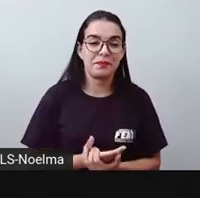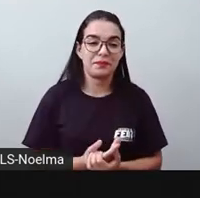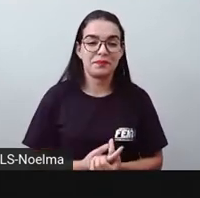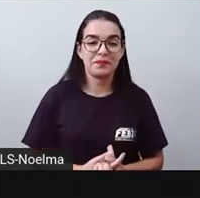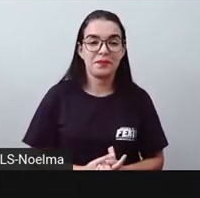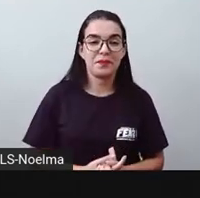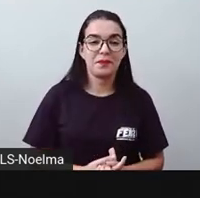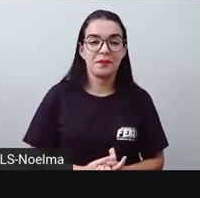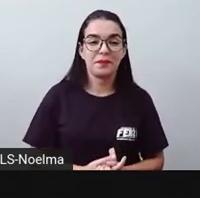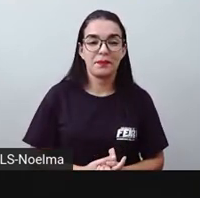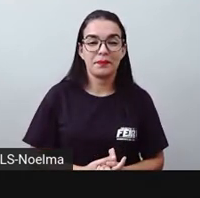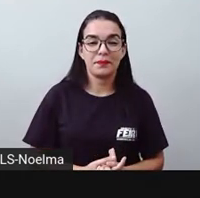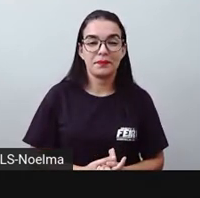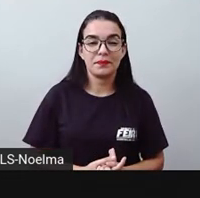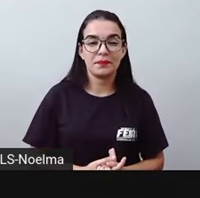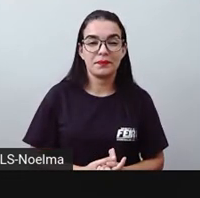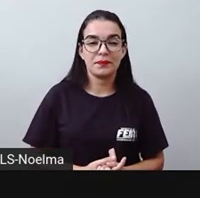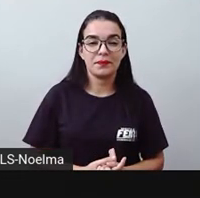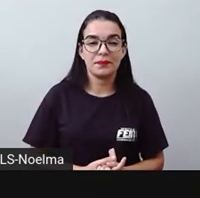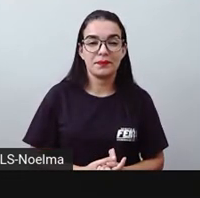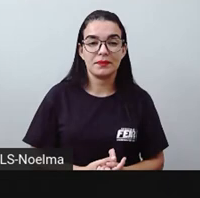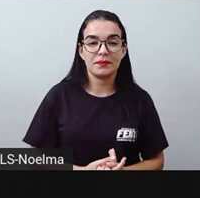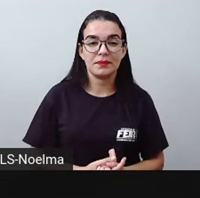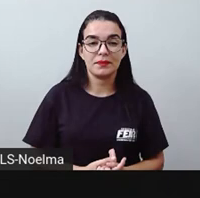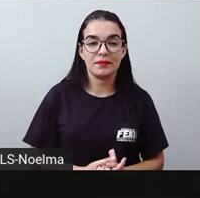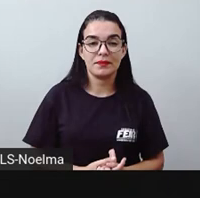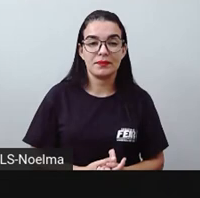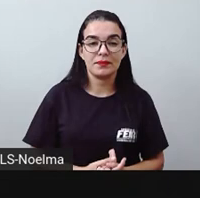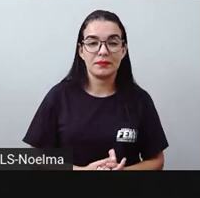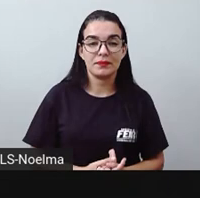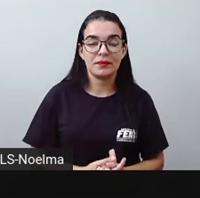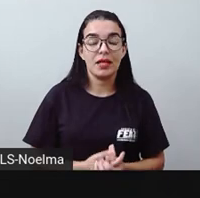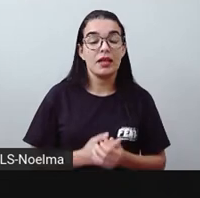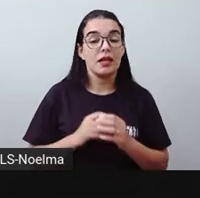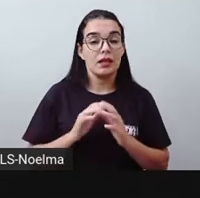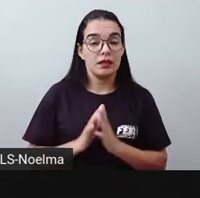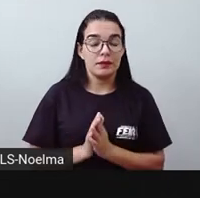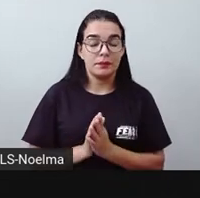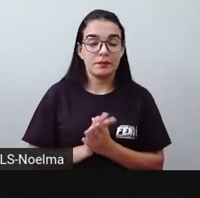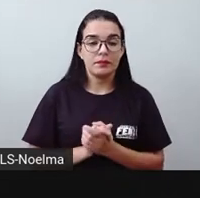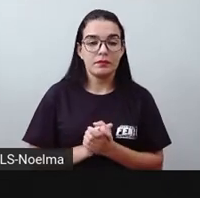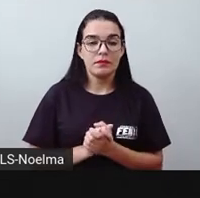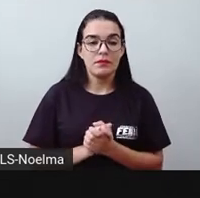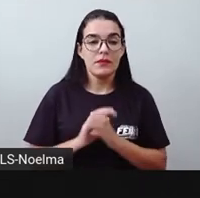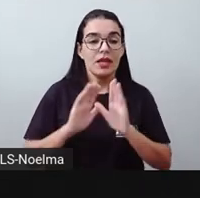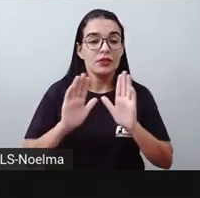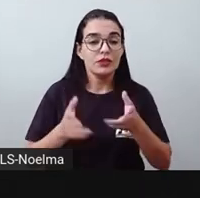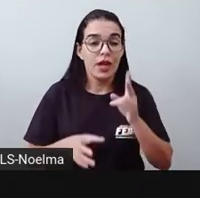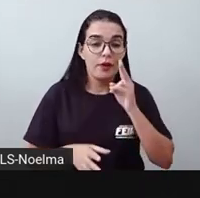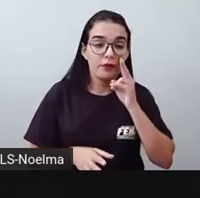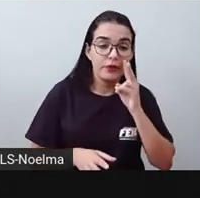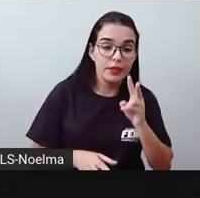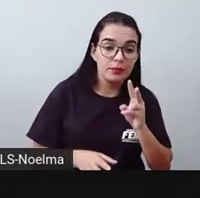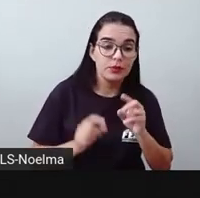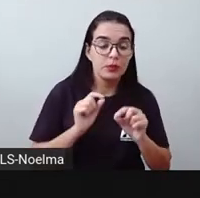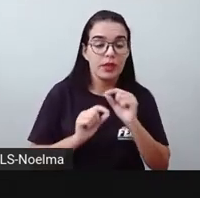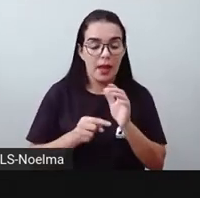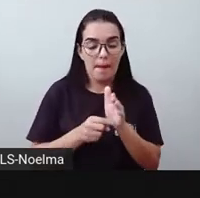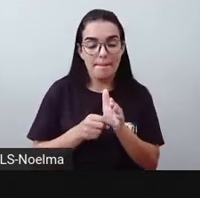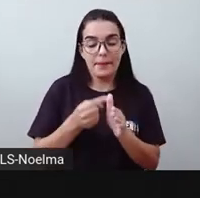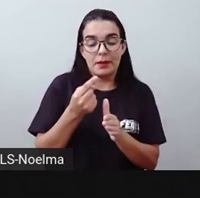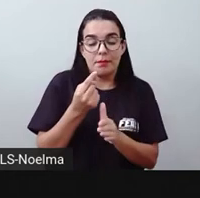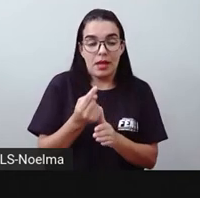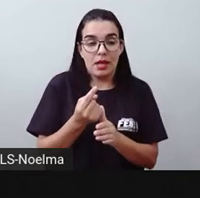como é que aconteceu. E aí como nós já vimos, a nossa primeira ferrovia foi